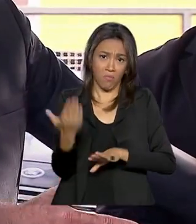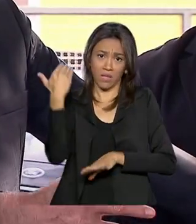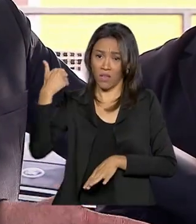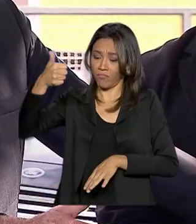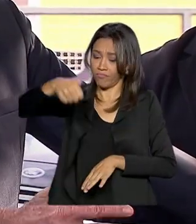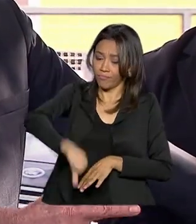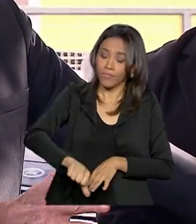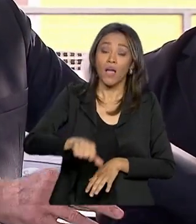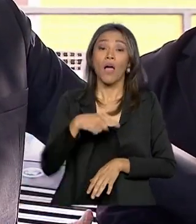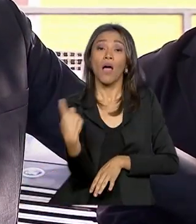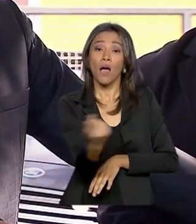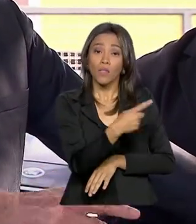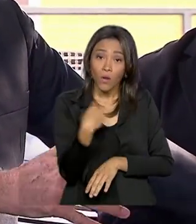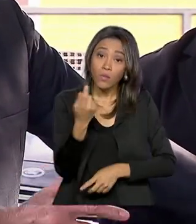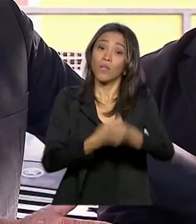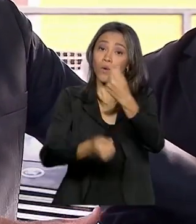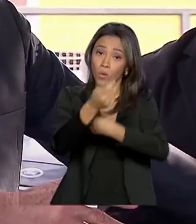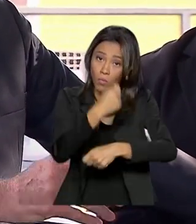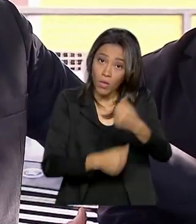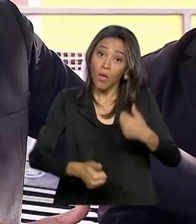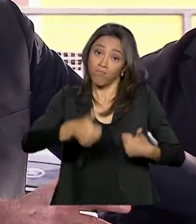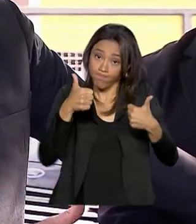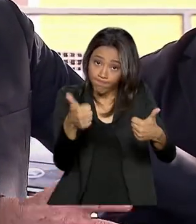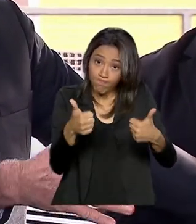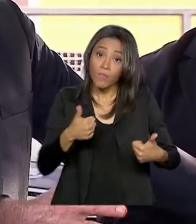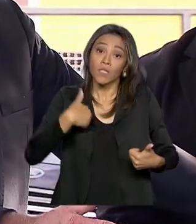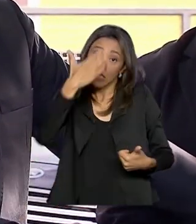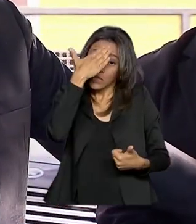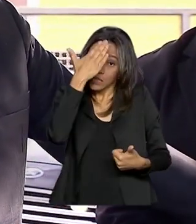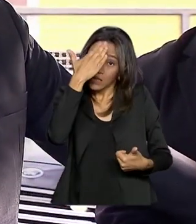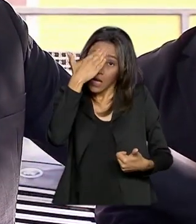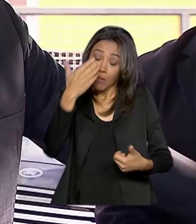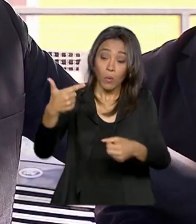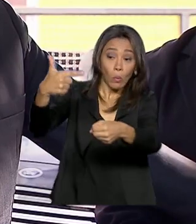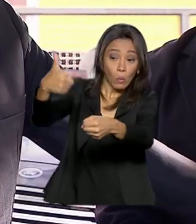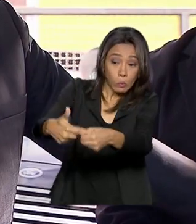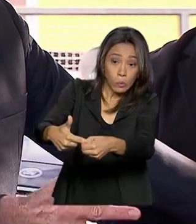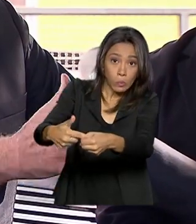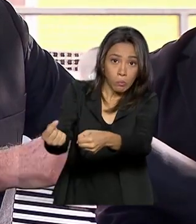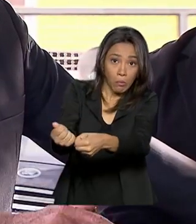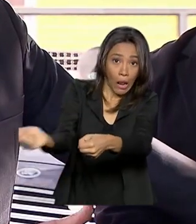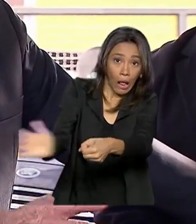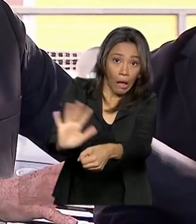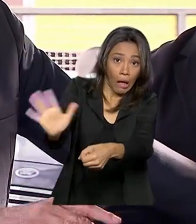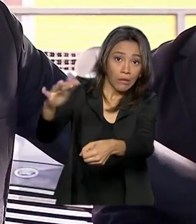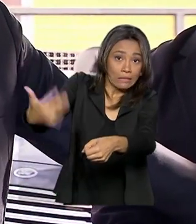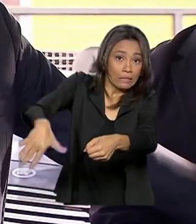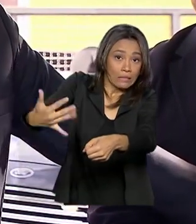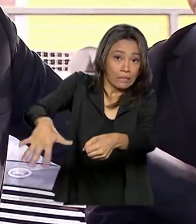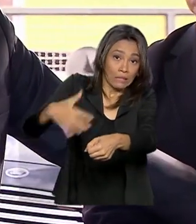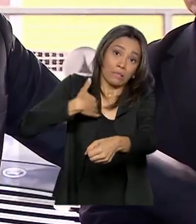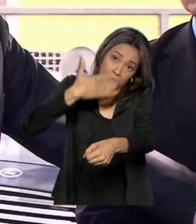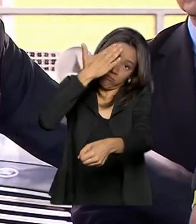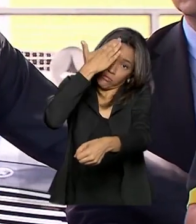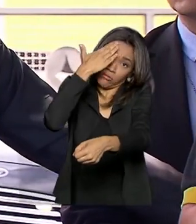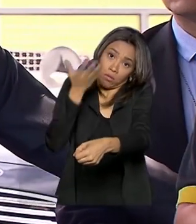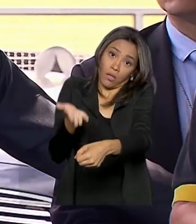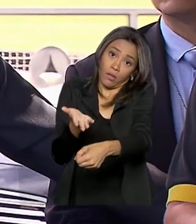A nossa economia está dando certo. Reconheço que o preço está alto na bomba. Graças a Deus, pelo que parece,